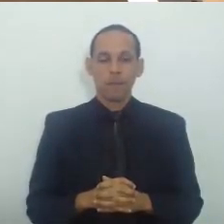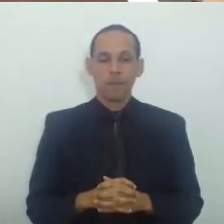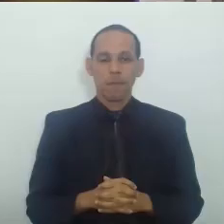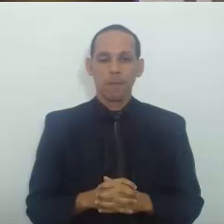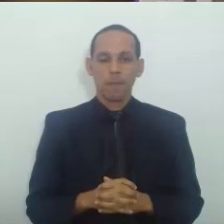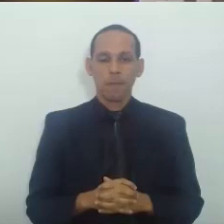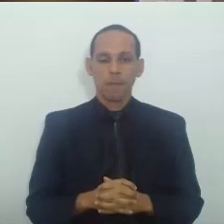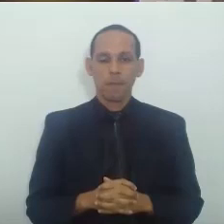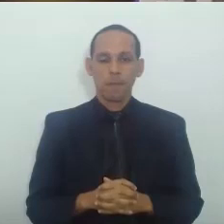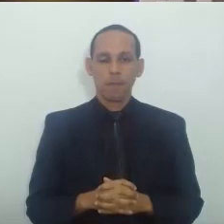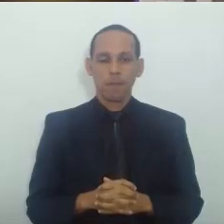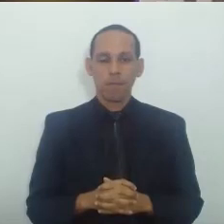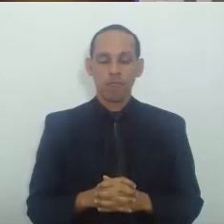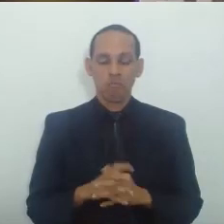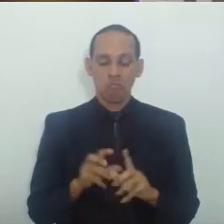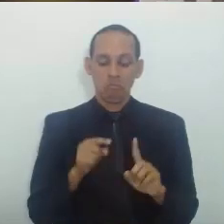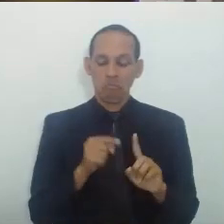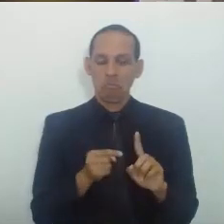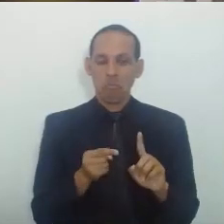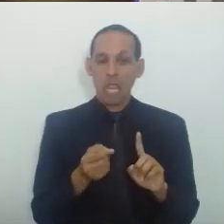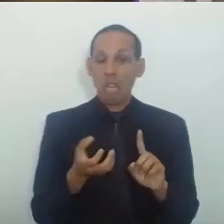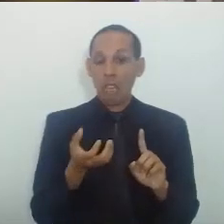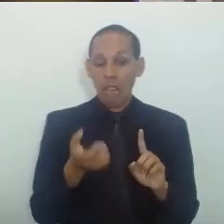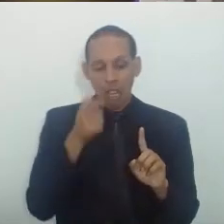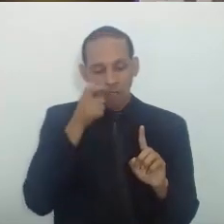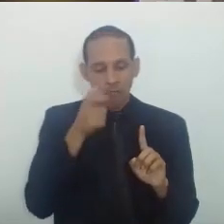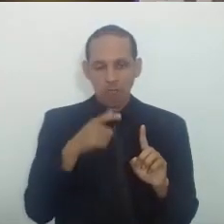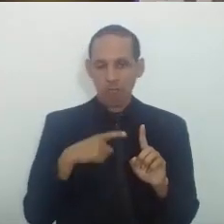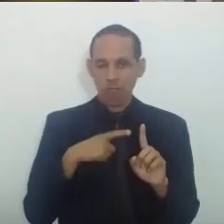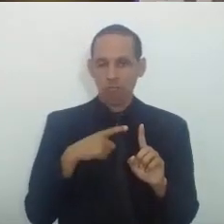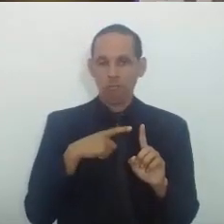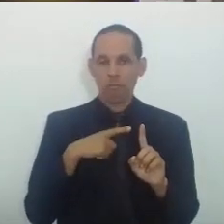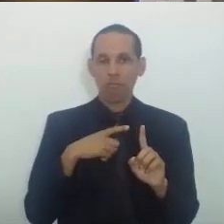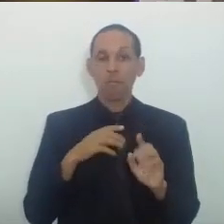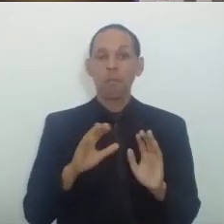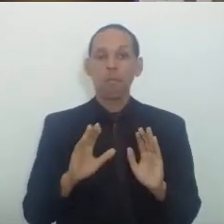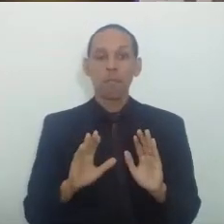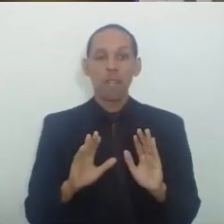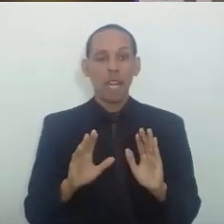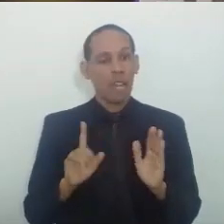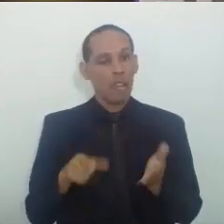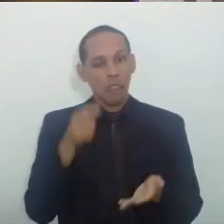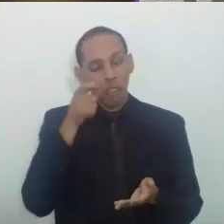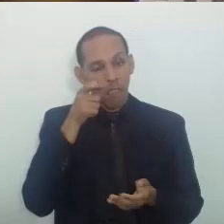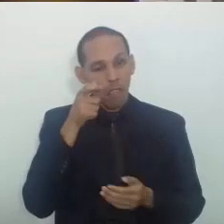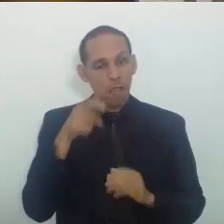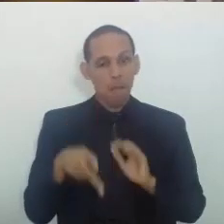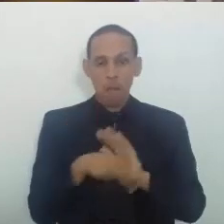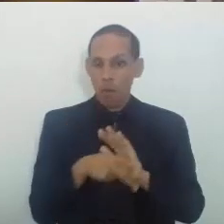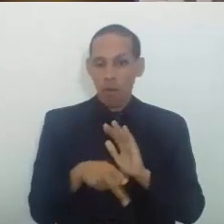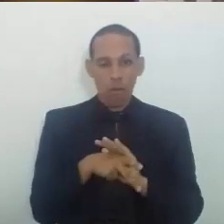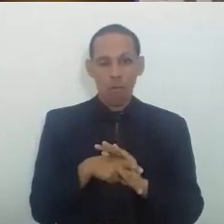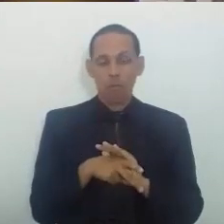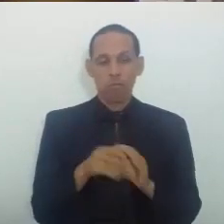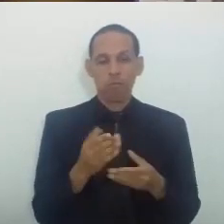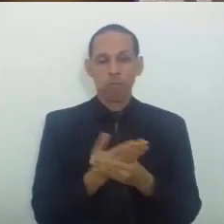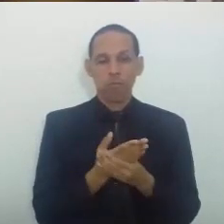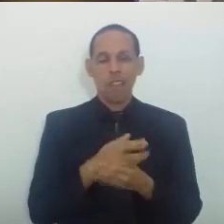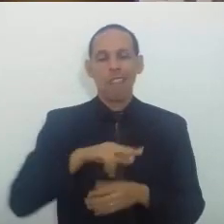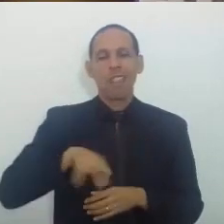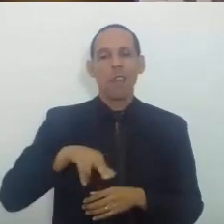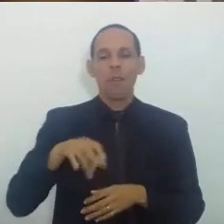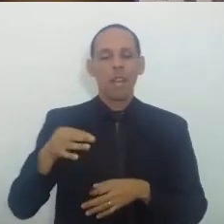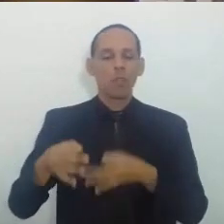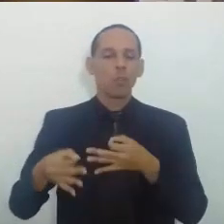Muito embora o requerente tenha interesse no feito Trata-se de interesse próprio na causa E não interesse jurídico